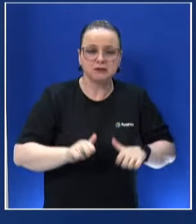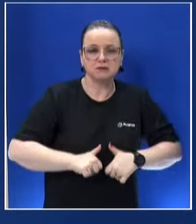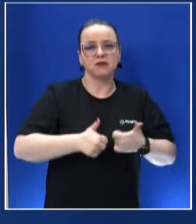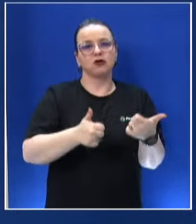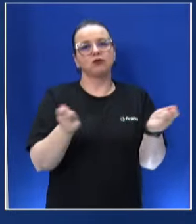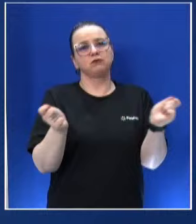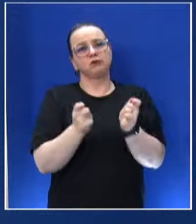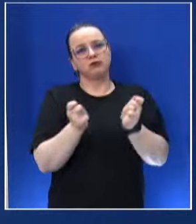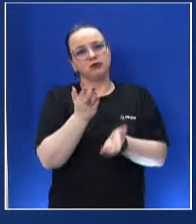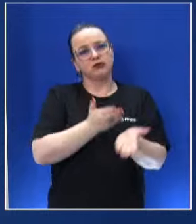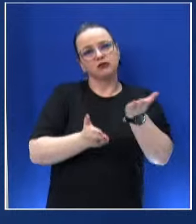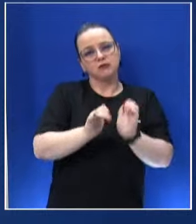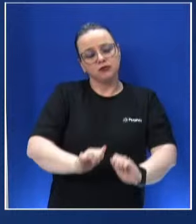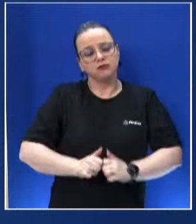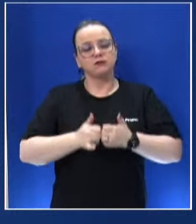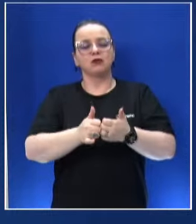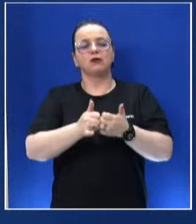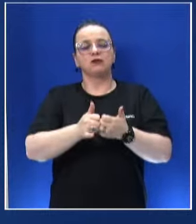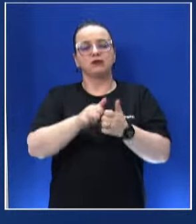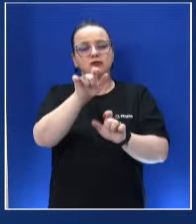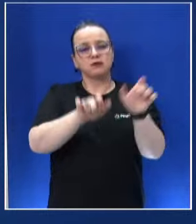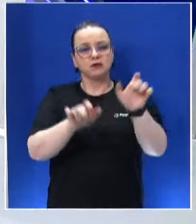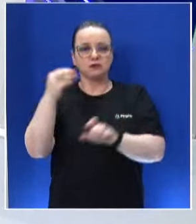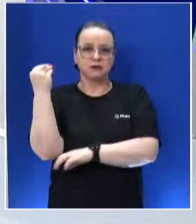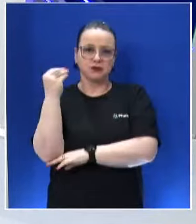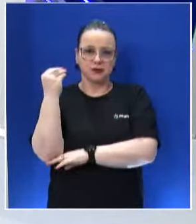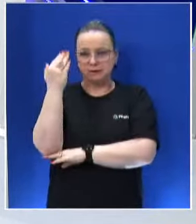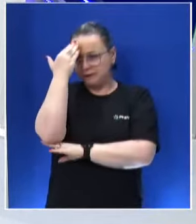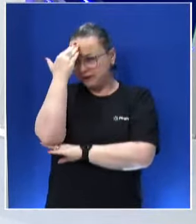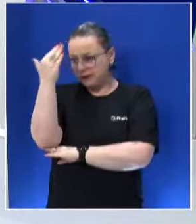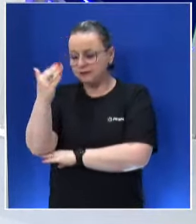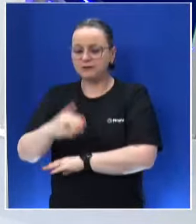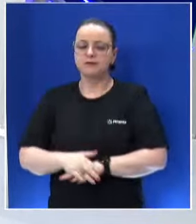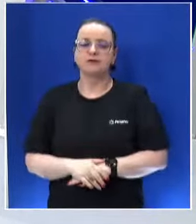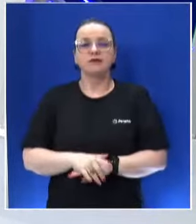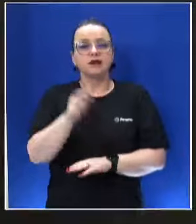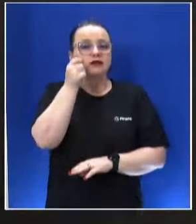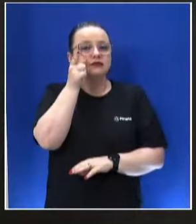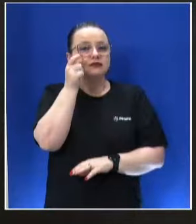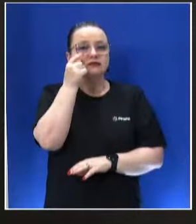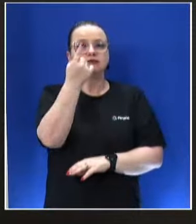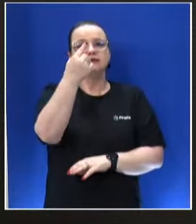possa atender cada vez melhor o cidadão de Porto Alegre. Obrigado, candidato. O candidato Maria do Rosário tem um minuto para comentar.